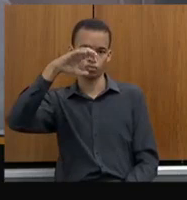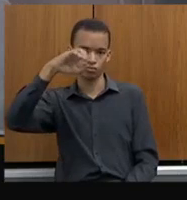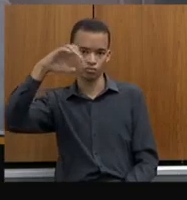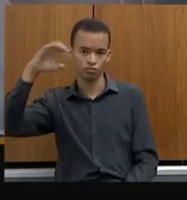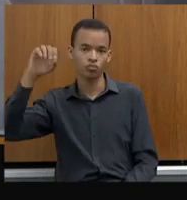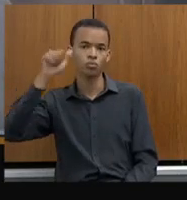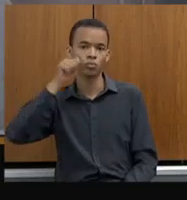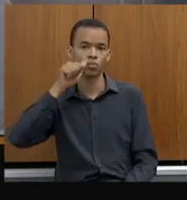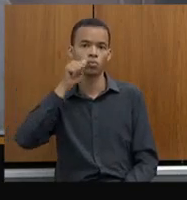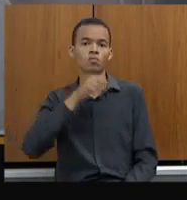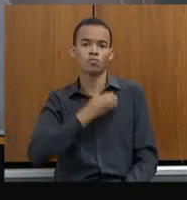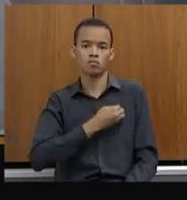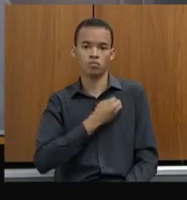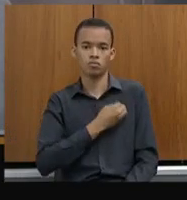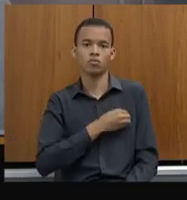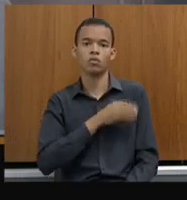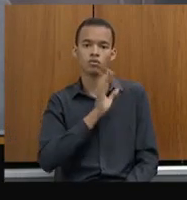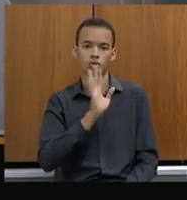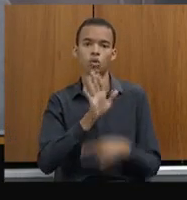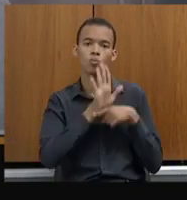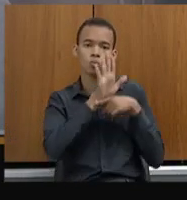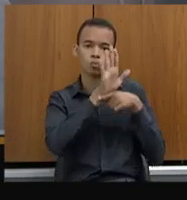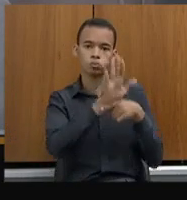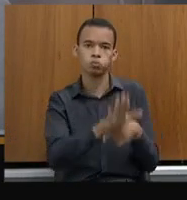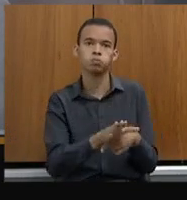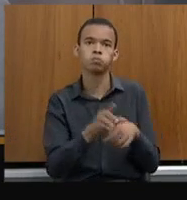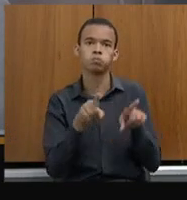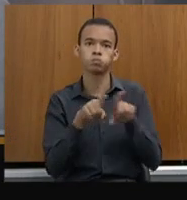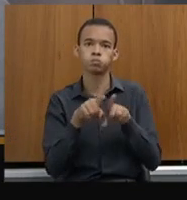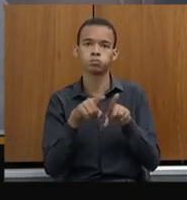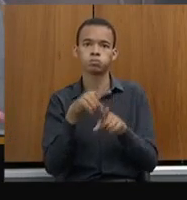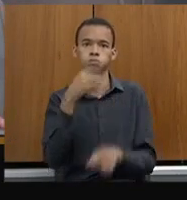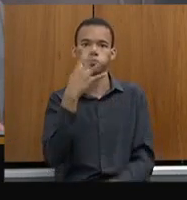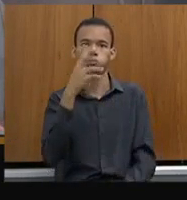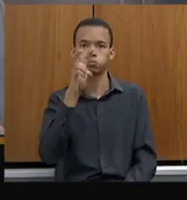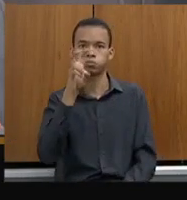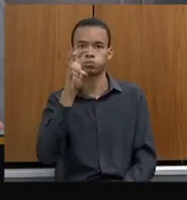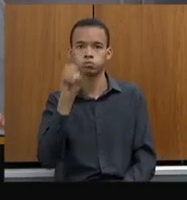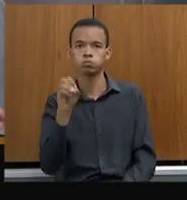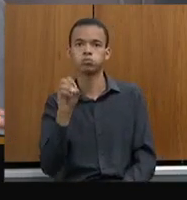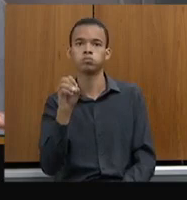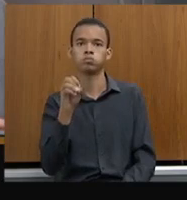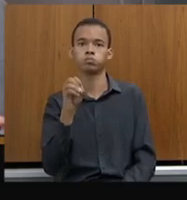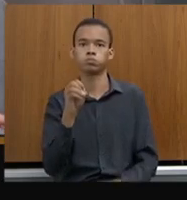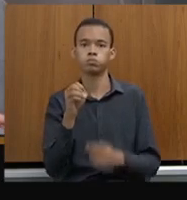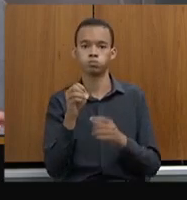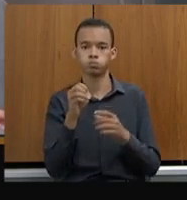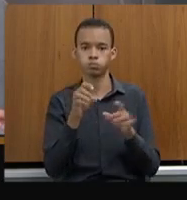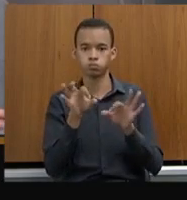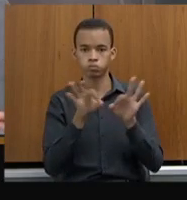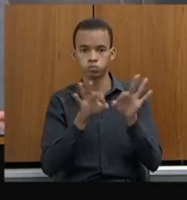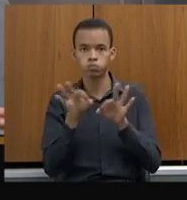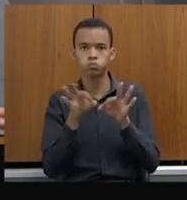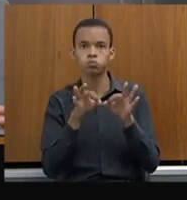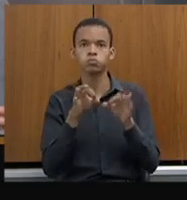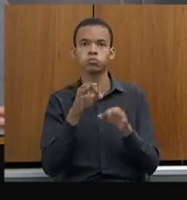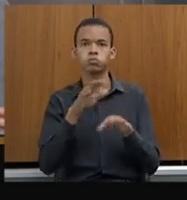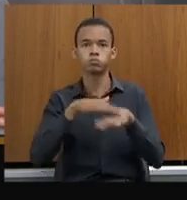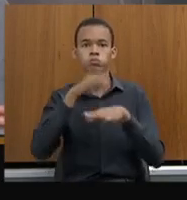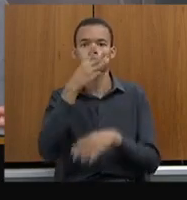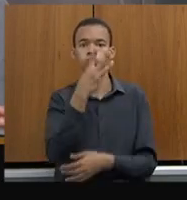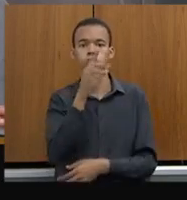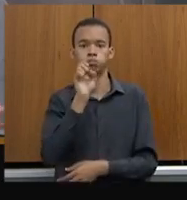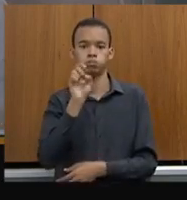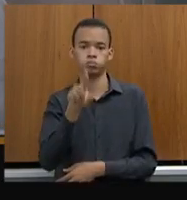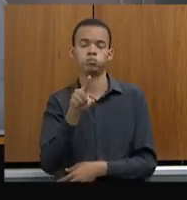mais de 450 diligências preliminares, e mais de 3.000 atendimentos já ocorreram